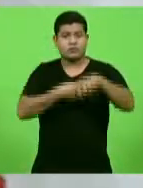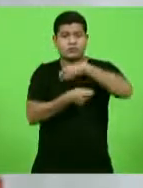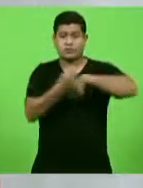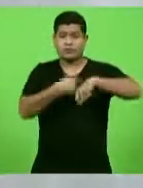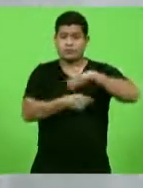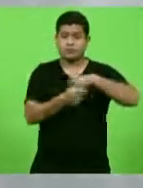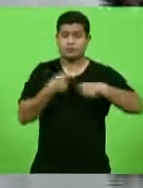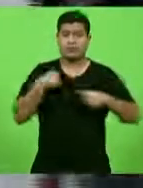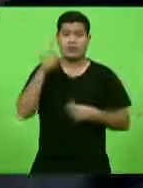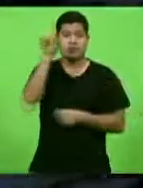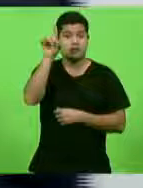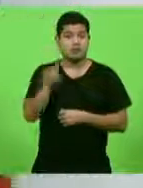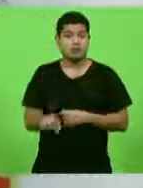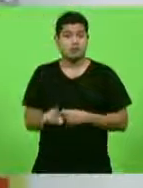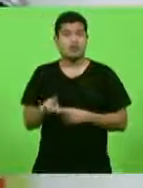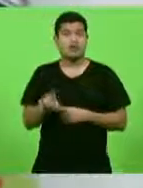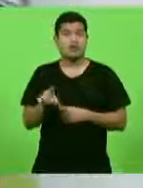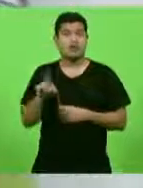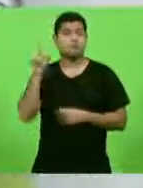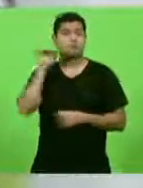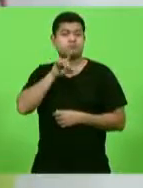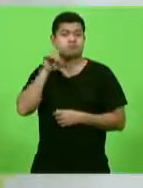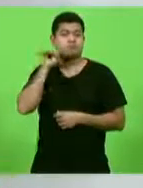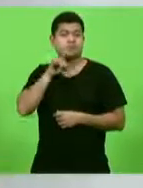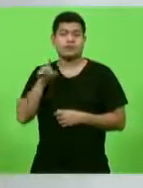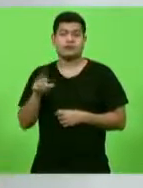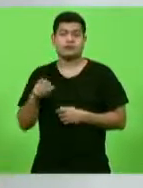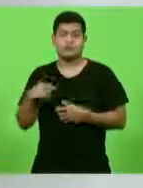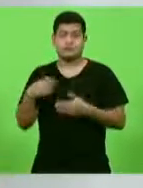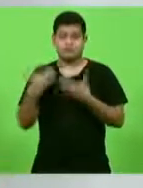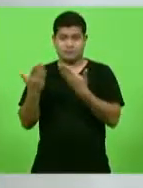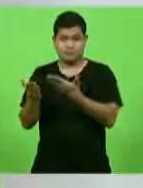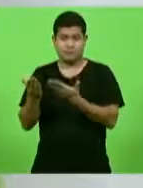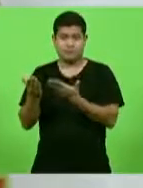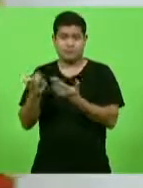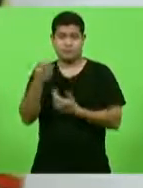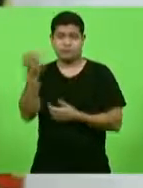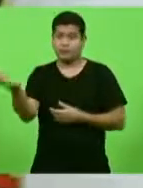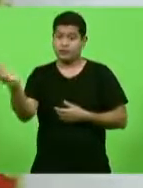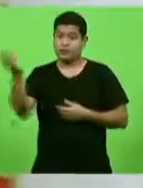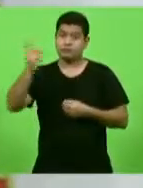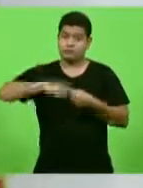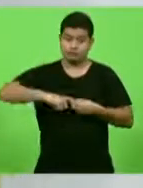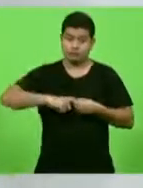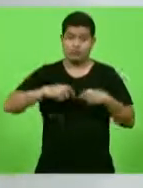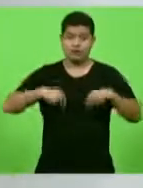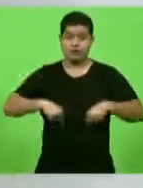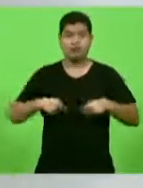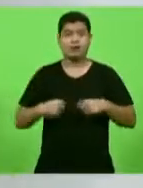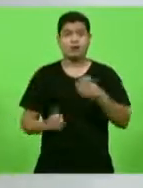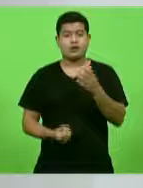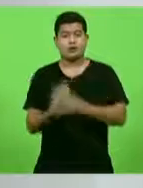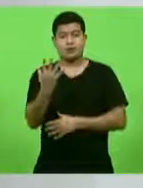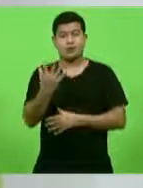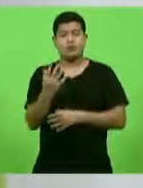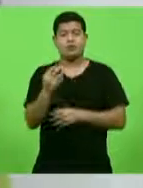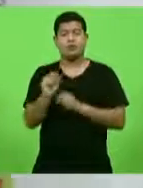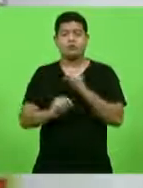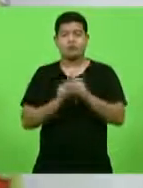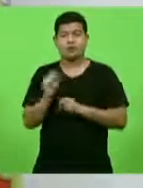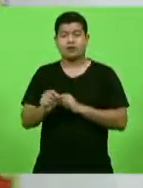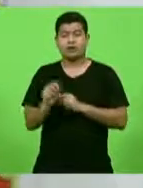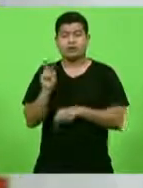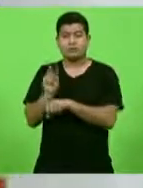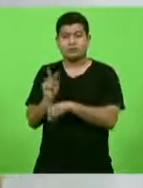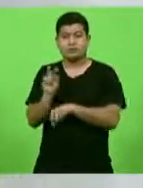nos Estados Unidos. quando retornou, fundou no Brasil o Observatório Internacional da Juventude e se